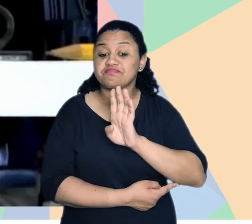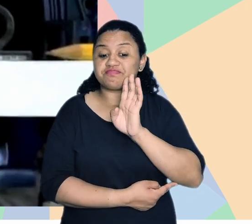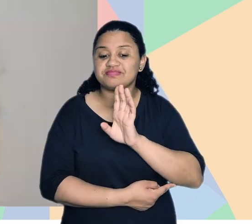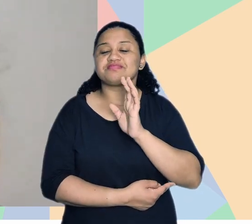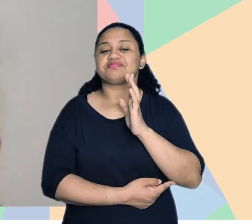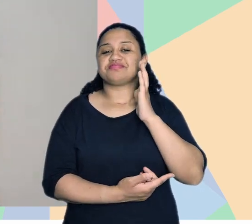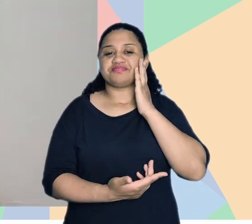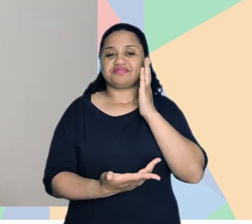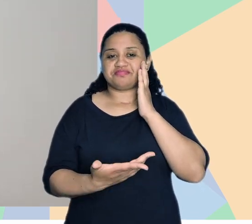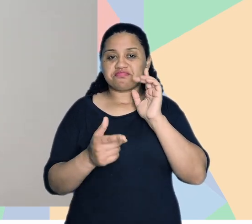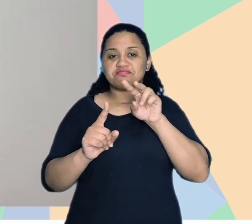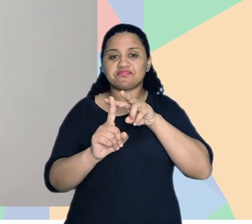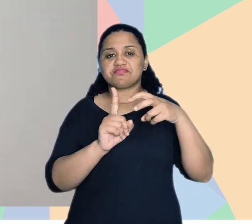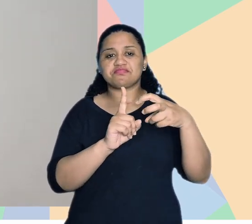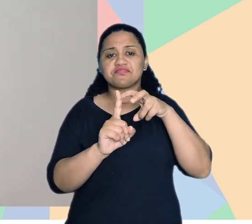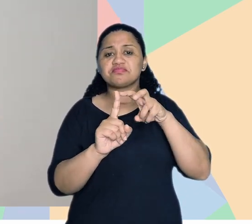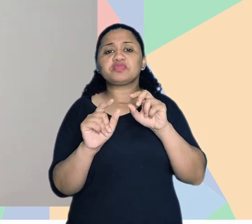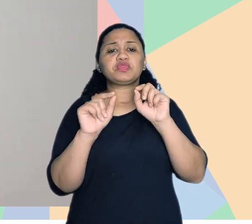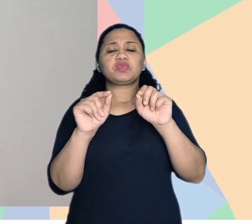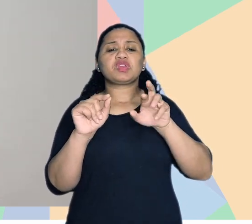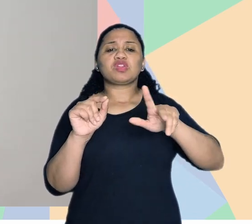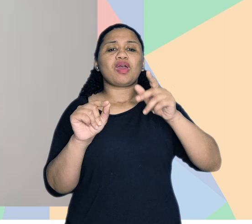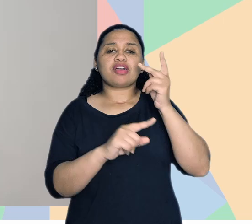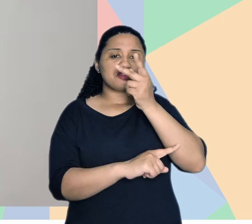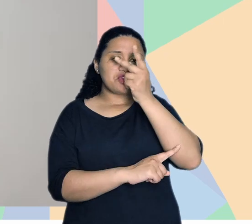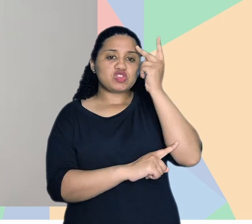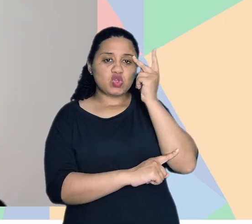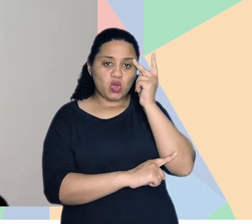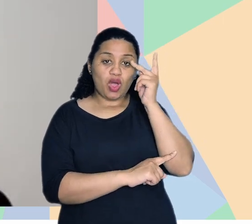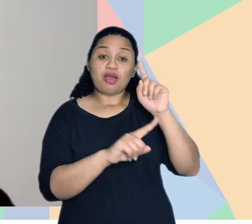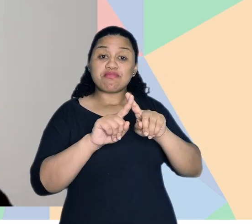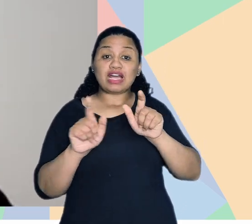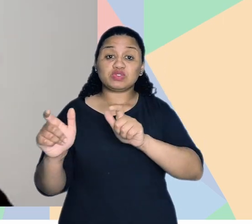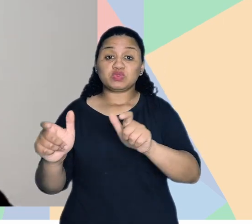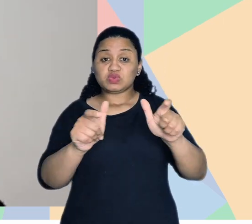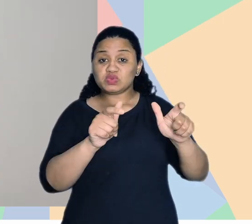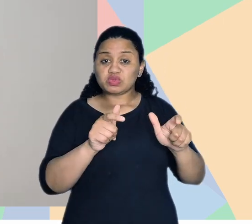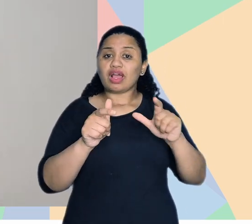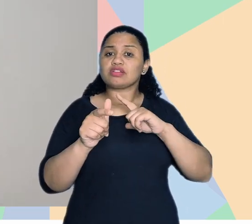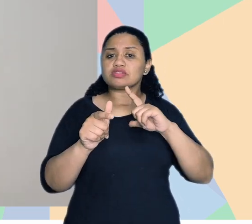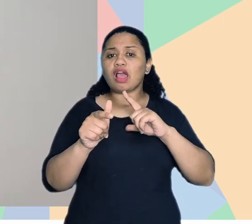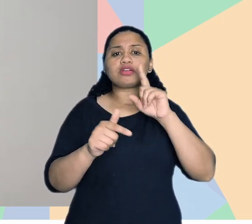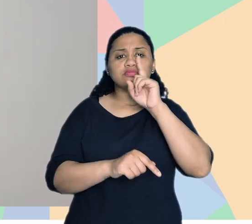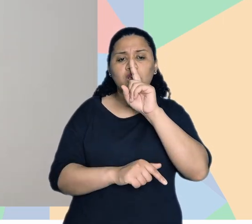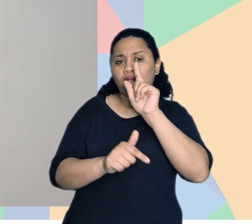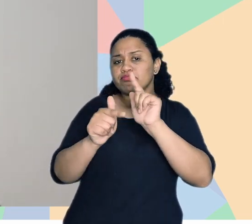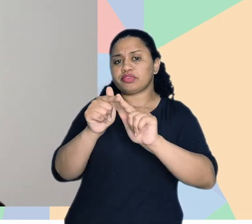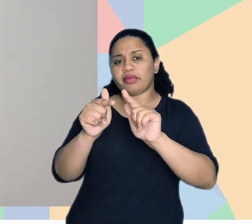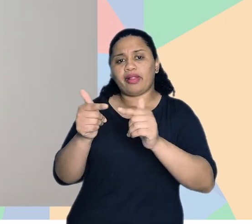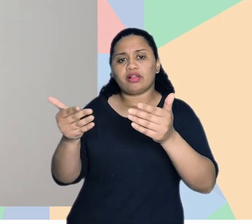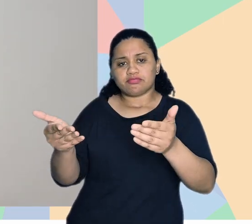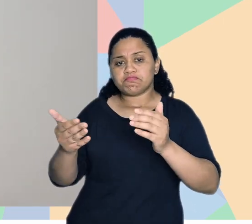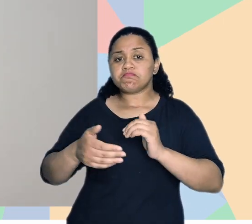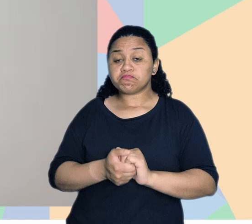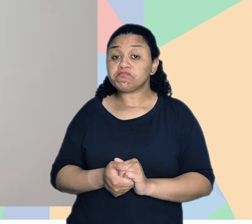Muito legal ver sobre essa perspectiva, né? De que não são as pessoas, são os lugares que têm